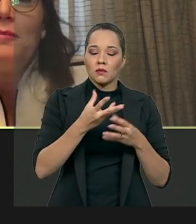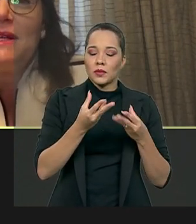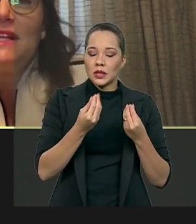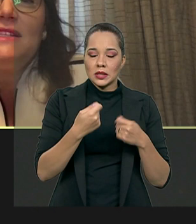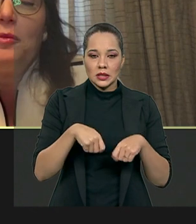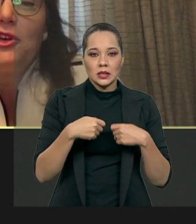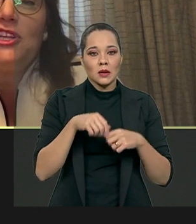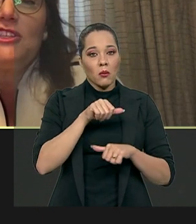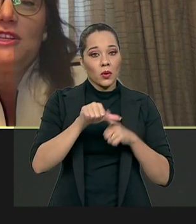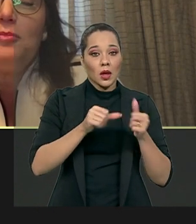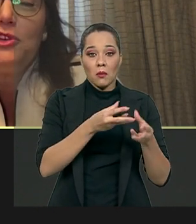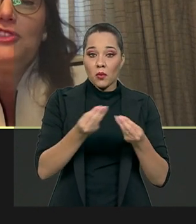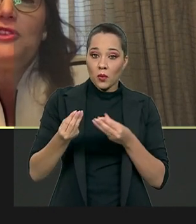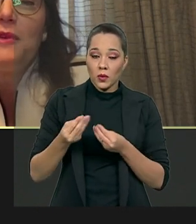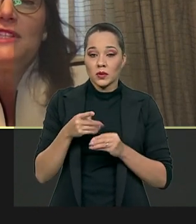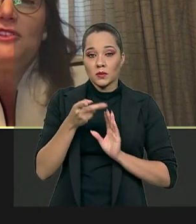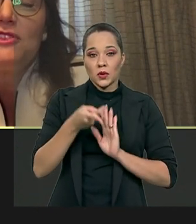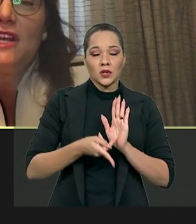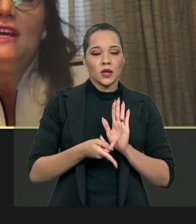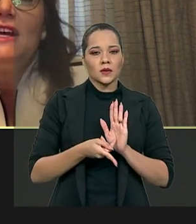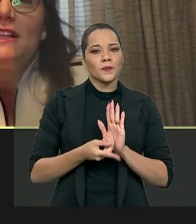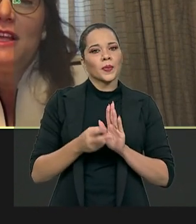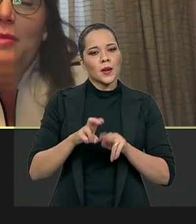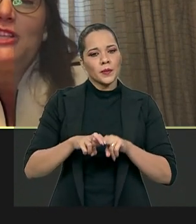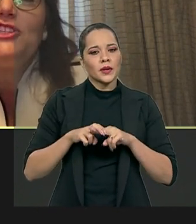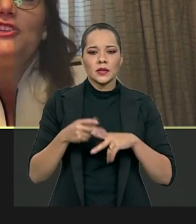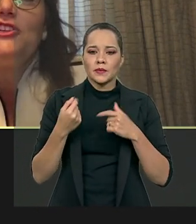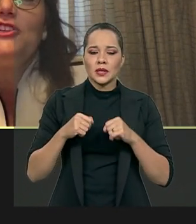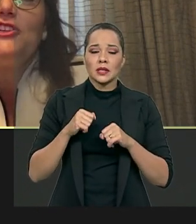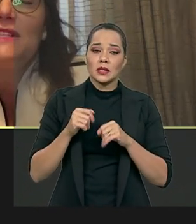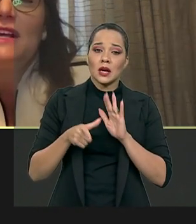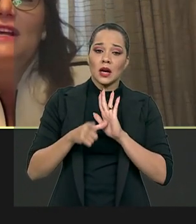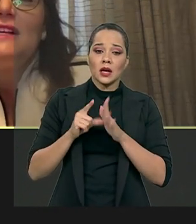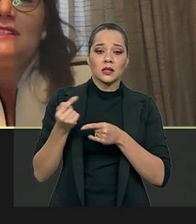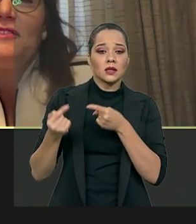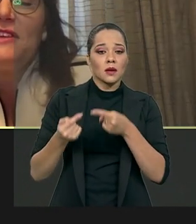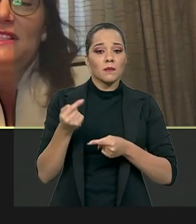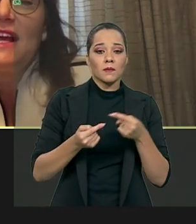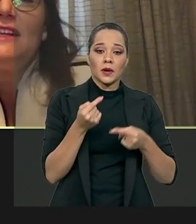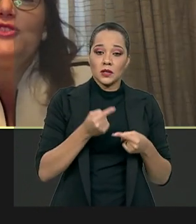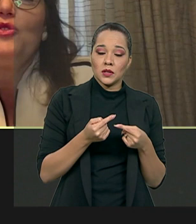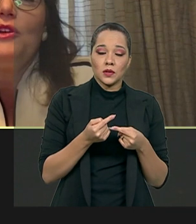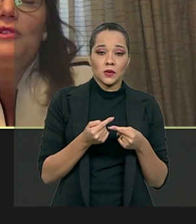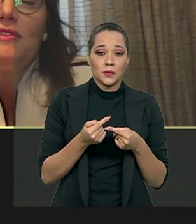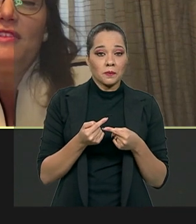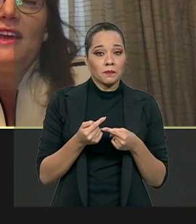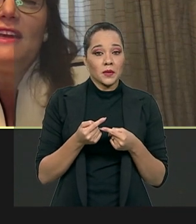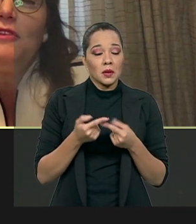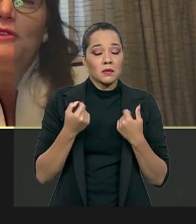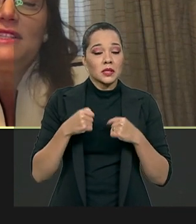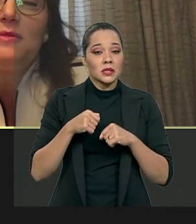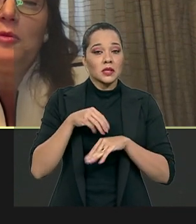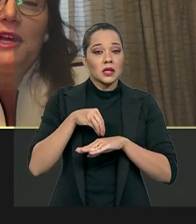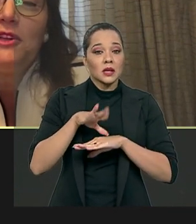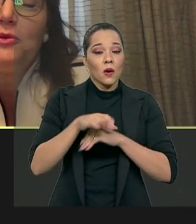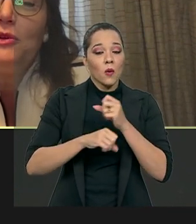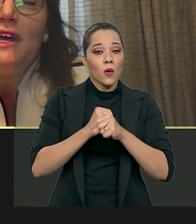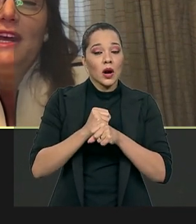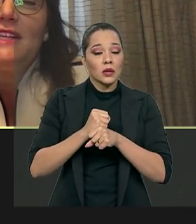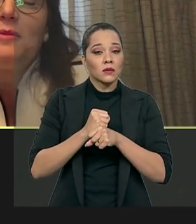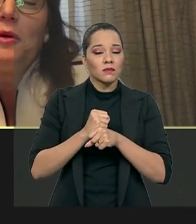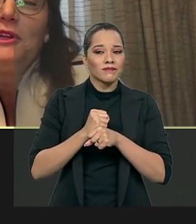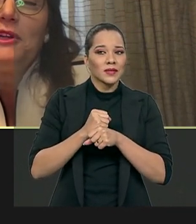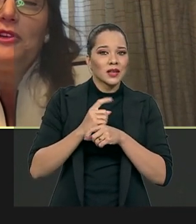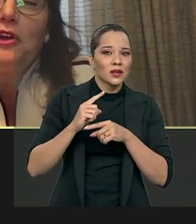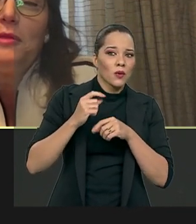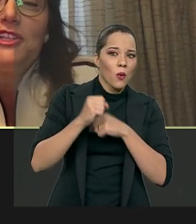estão aí, mas eles são projetos que por isso que precisam ser debatidos, precisa se avançar nisso o ano que vem, não nesse momento,